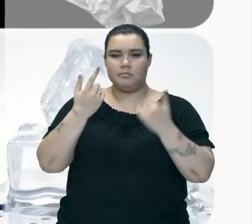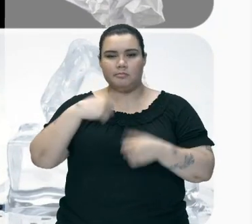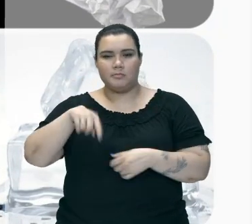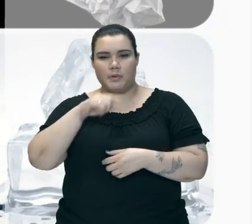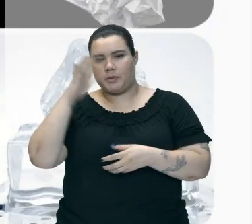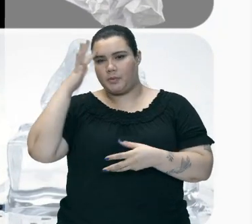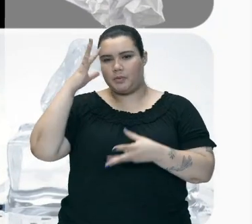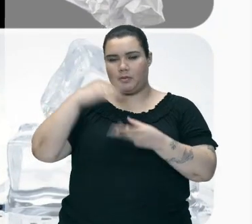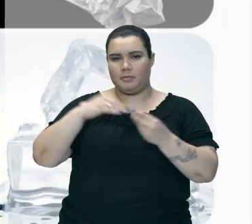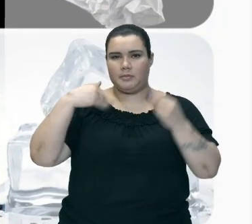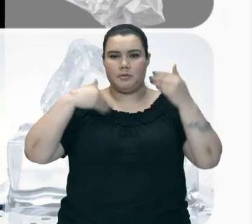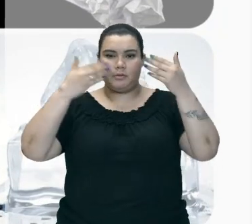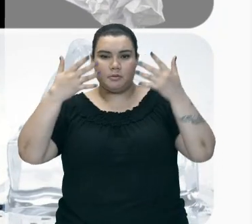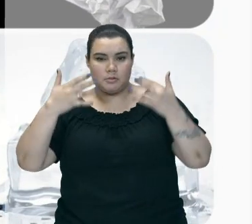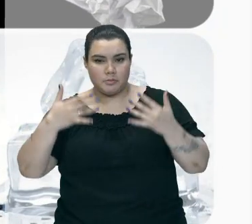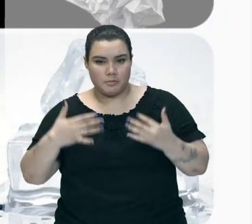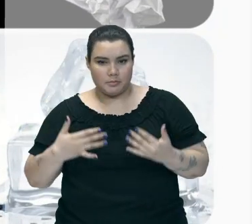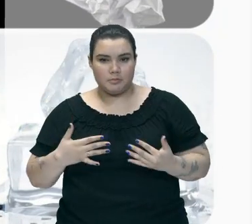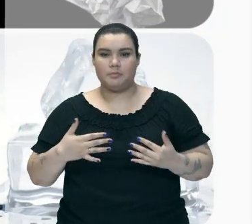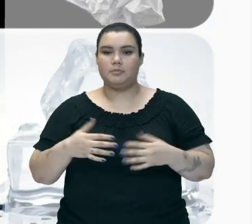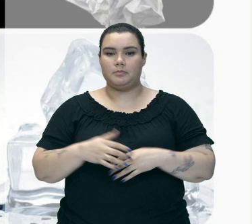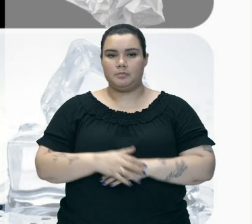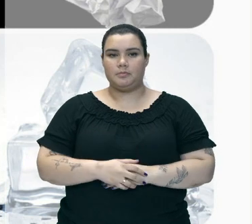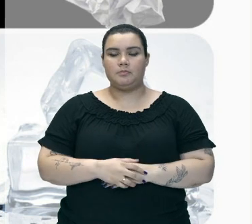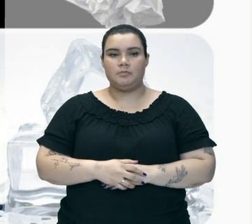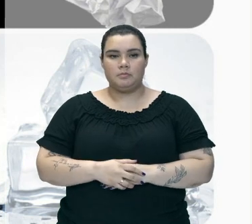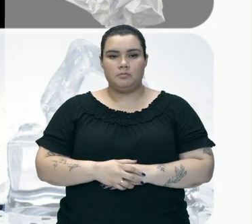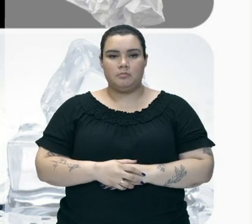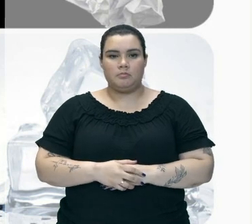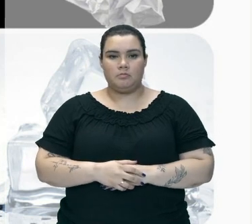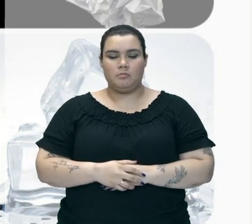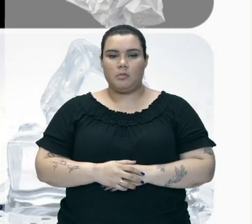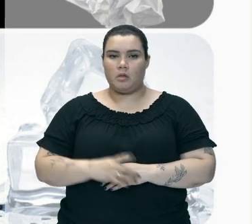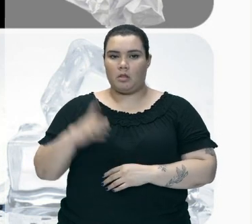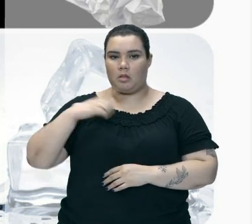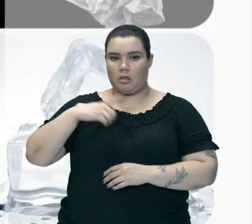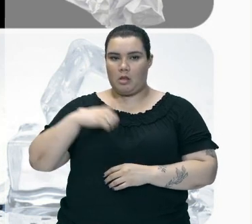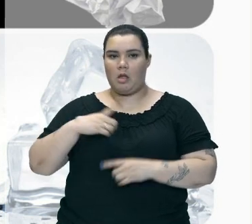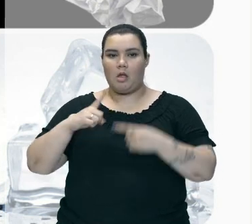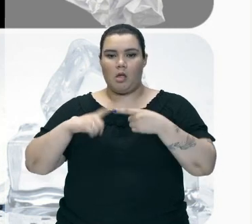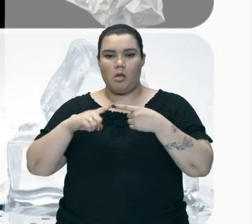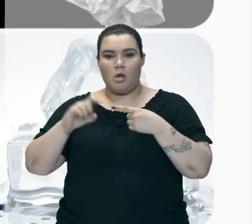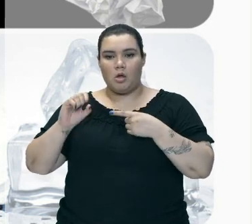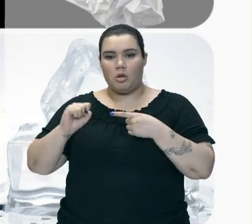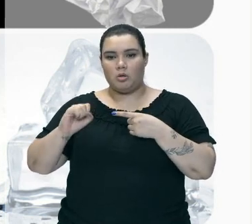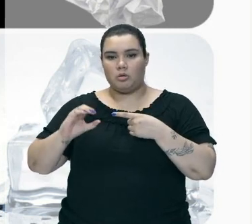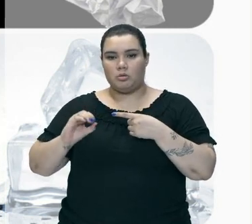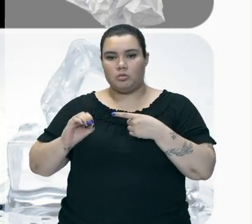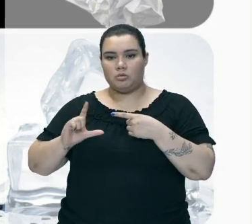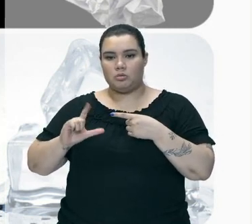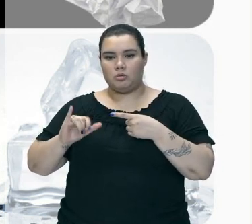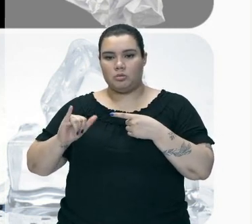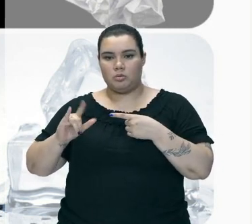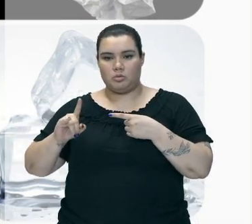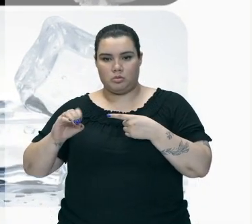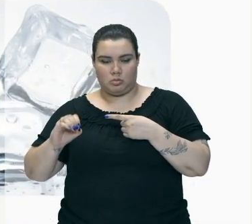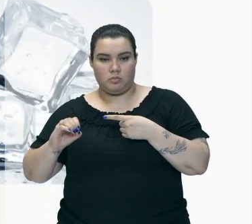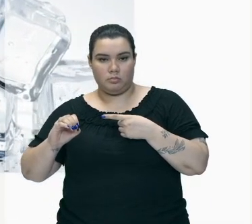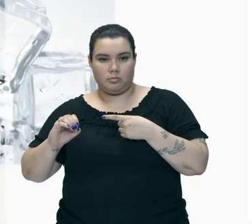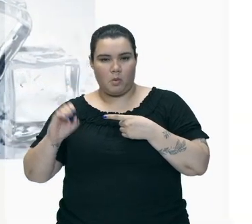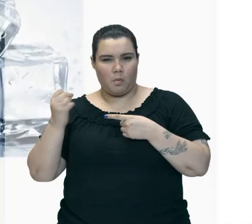O que eu estou explicando Nós temos O sólido Como já falamos O líquido